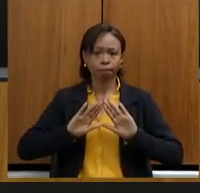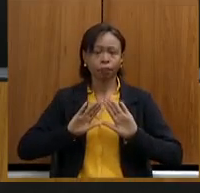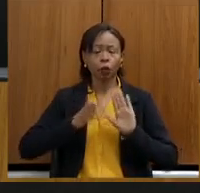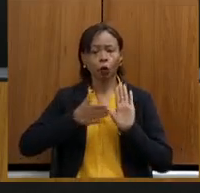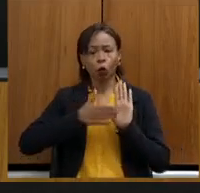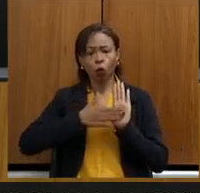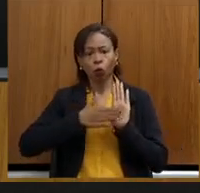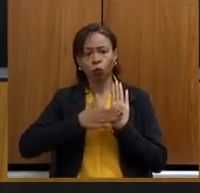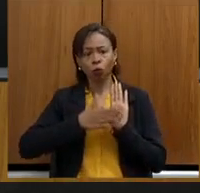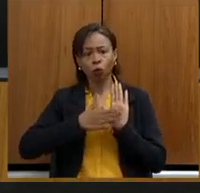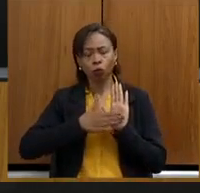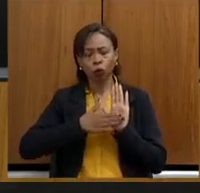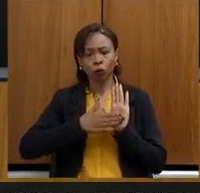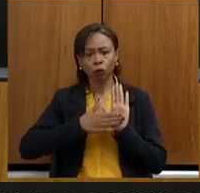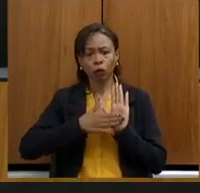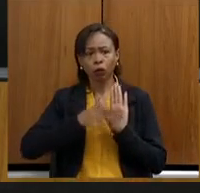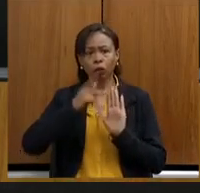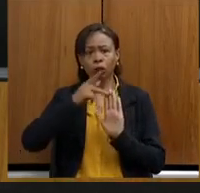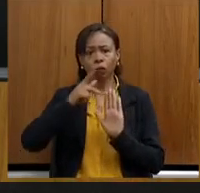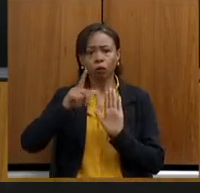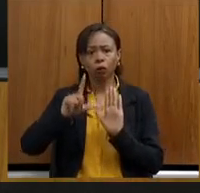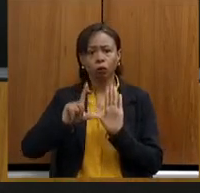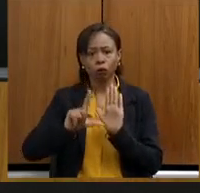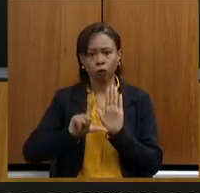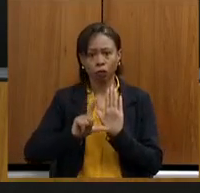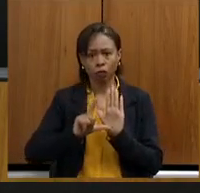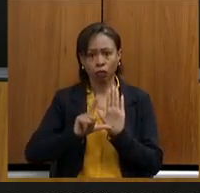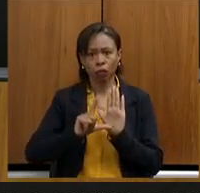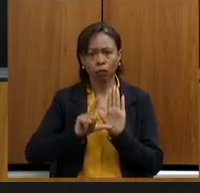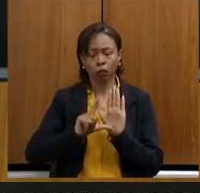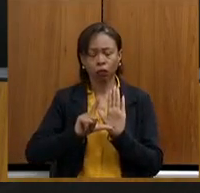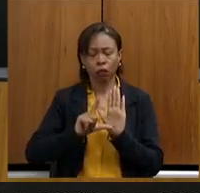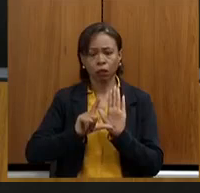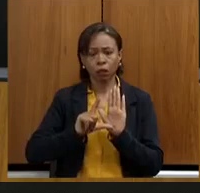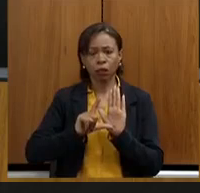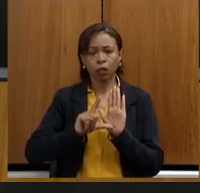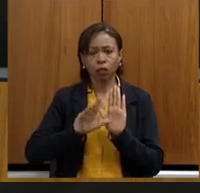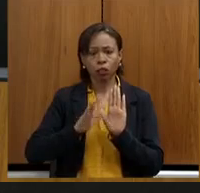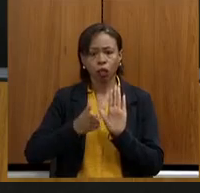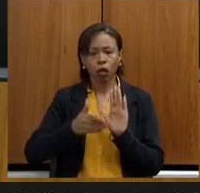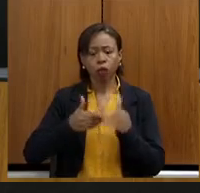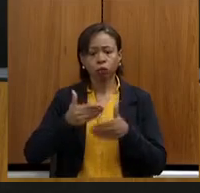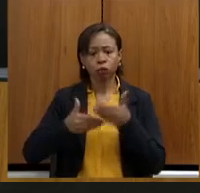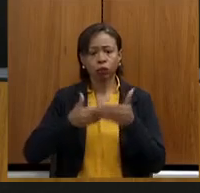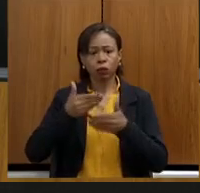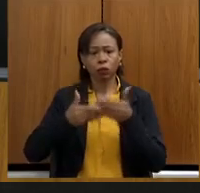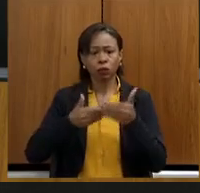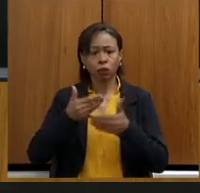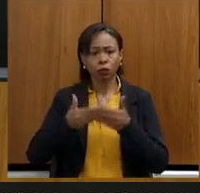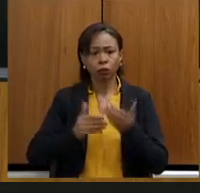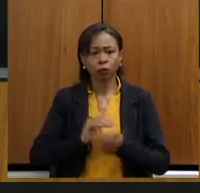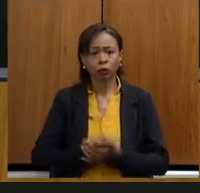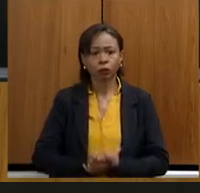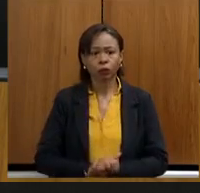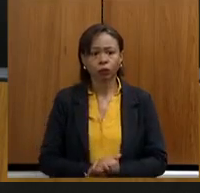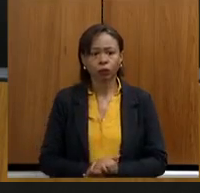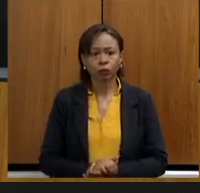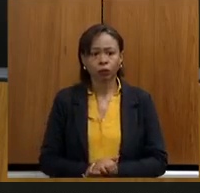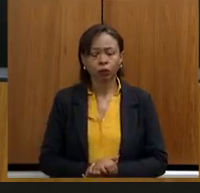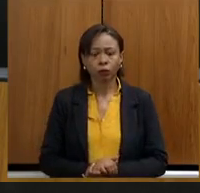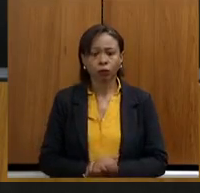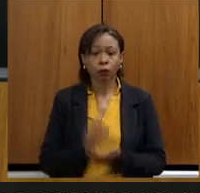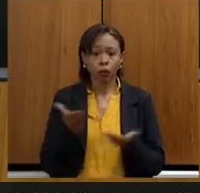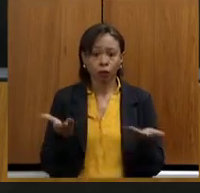o PL que está em tramitação. Eu vou passar a palavra para os